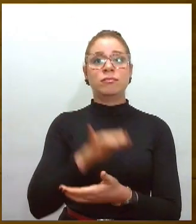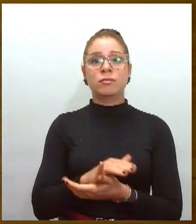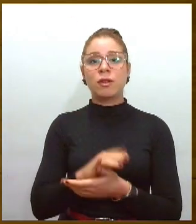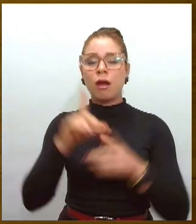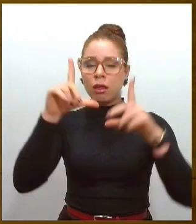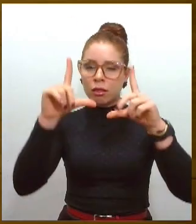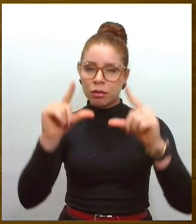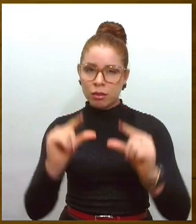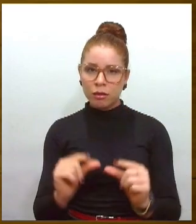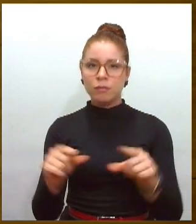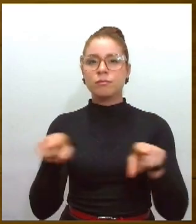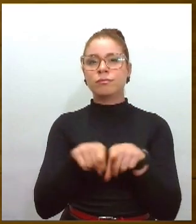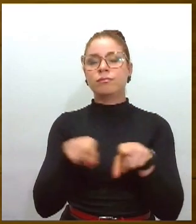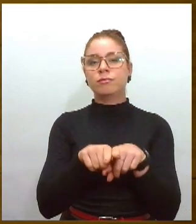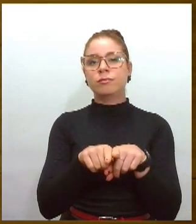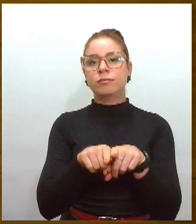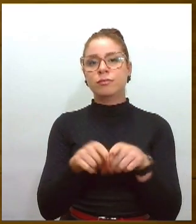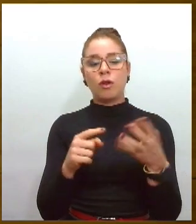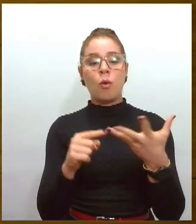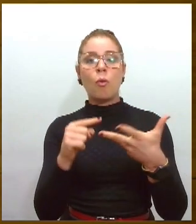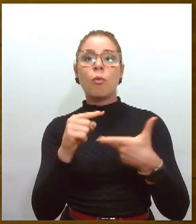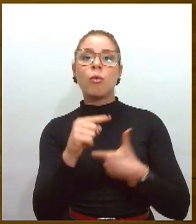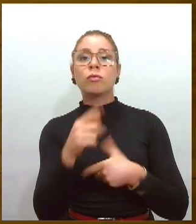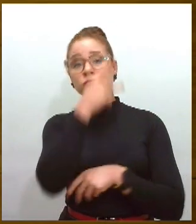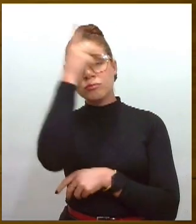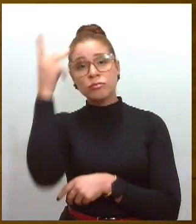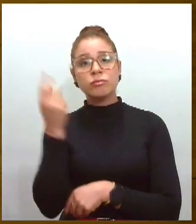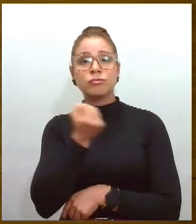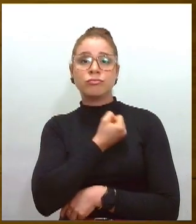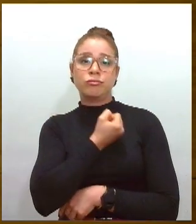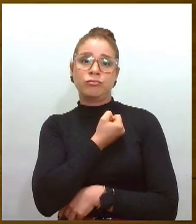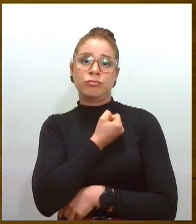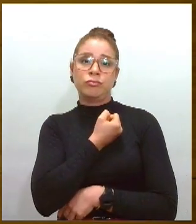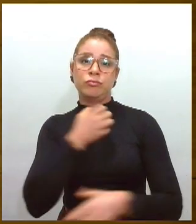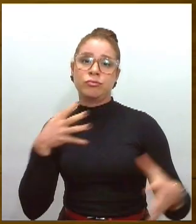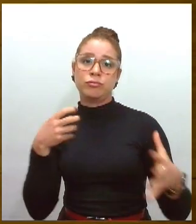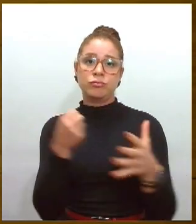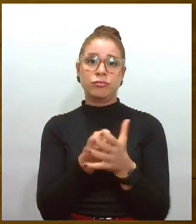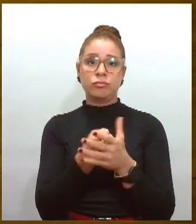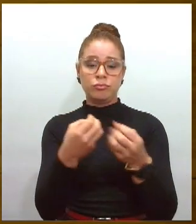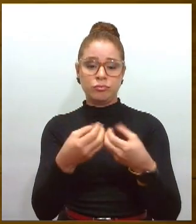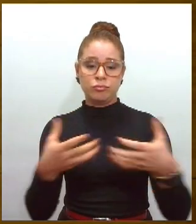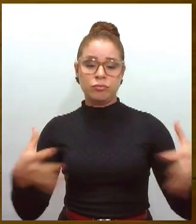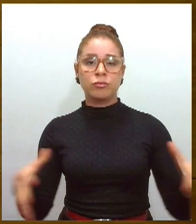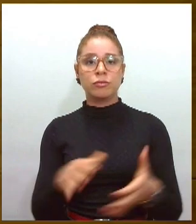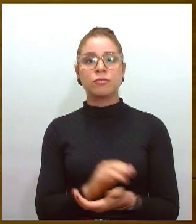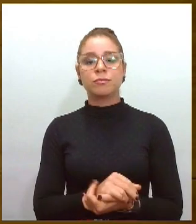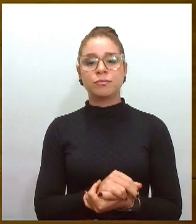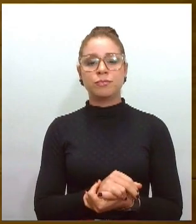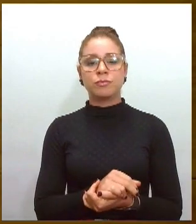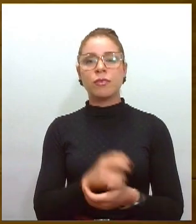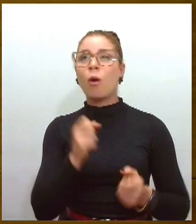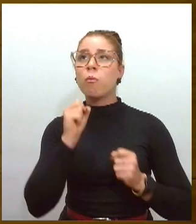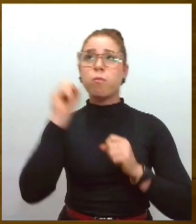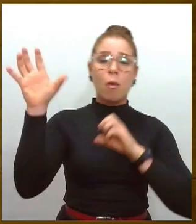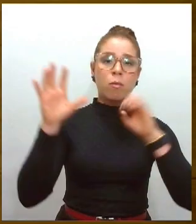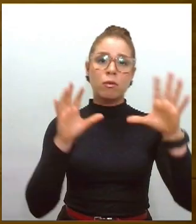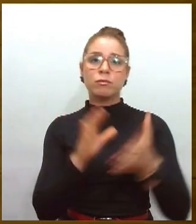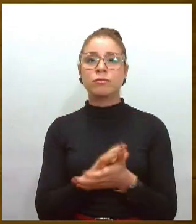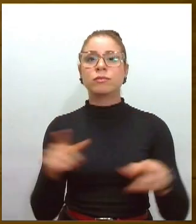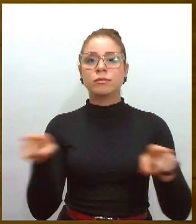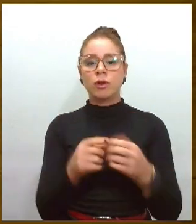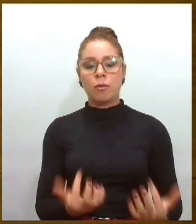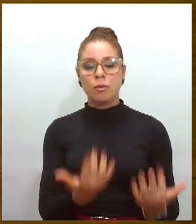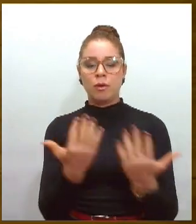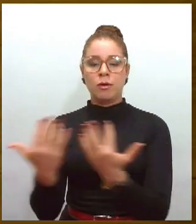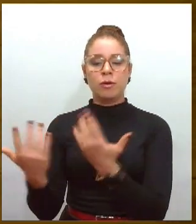quanto mais o número de acidentes com esse tipo de fogos e fogueira. E por